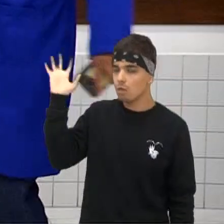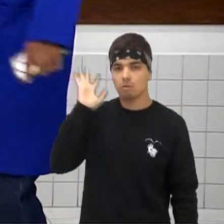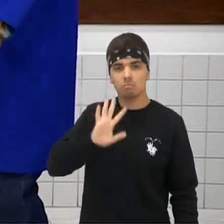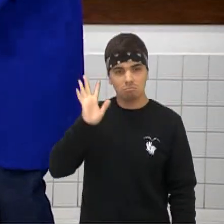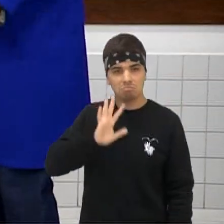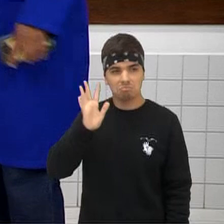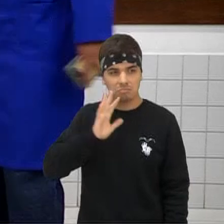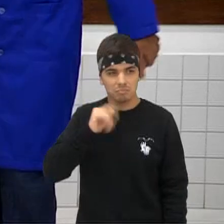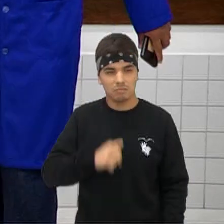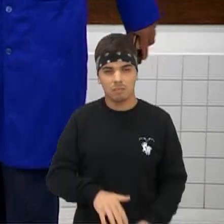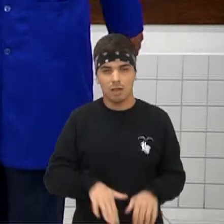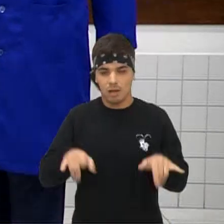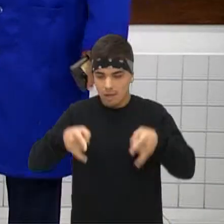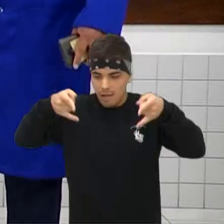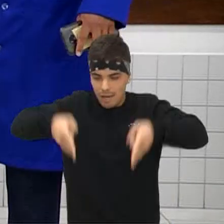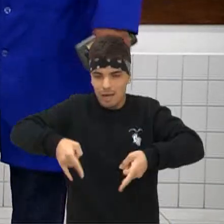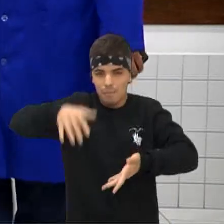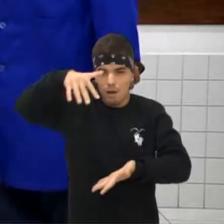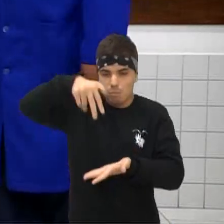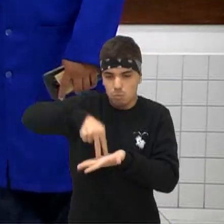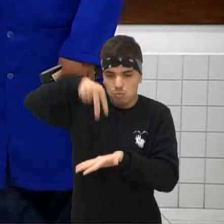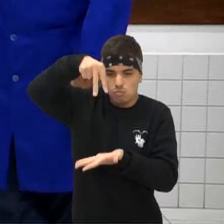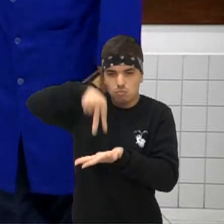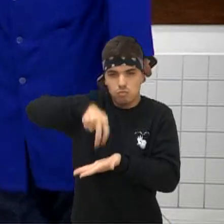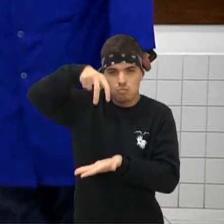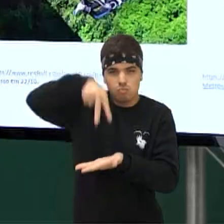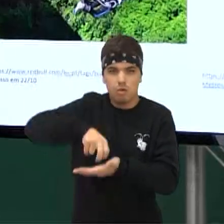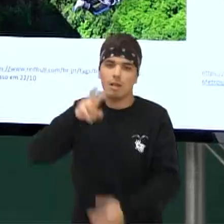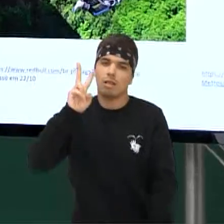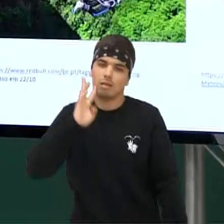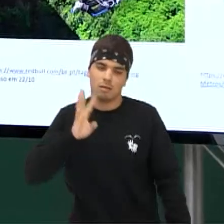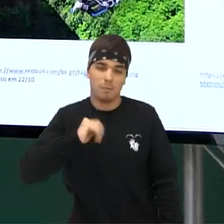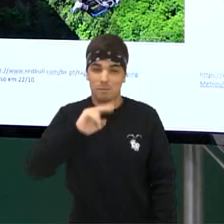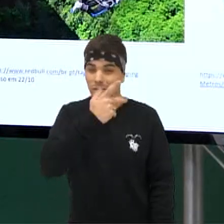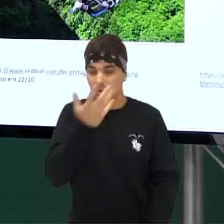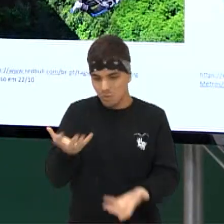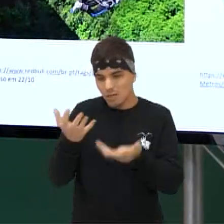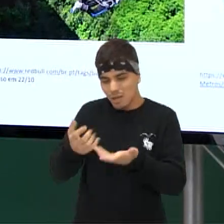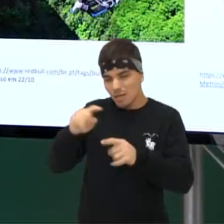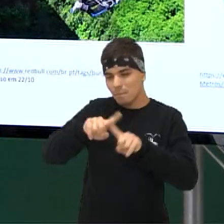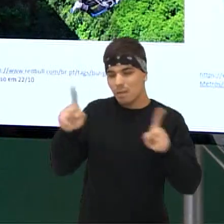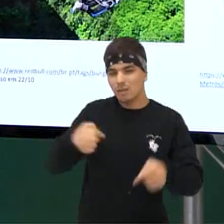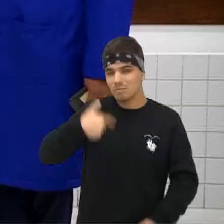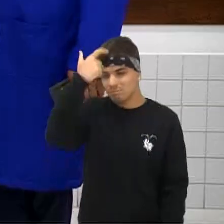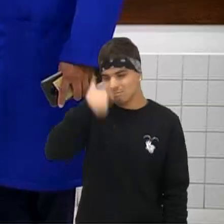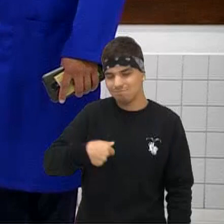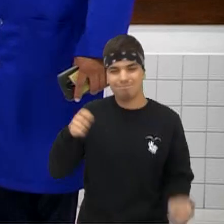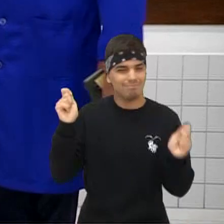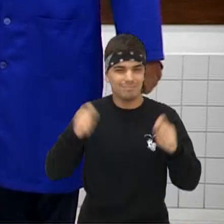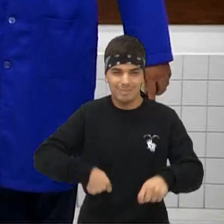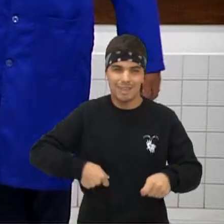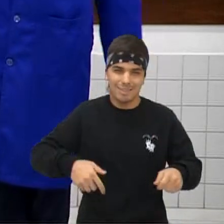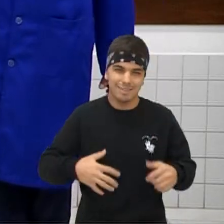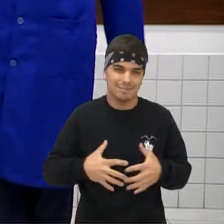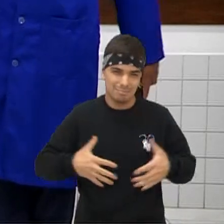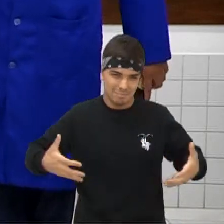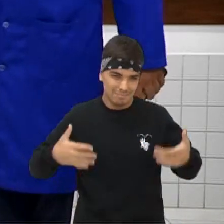A cama elástica Eu queria brincar de cama elástica, mas o meu tamanho não permite muito, sabe? É um problema sério